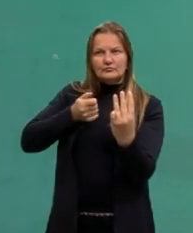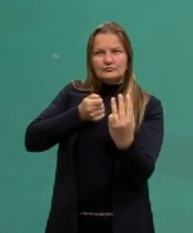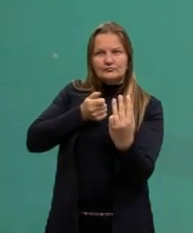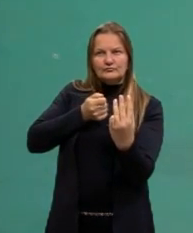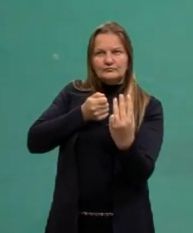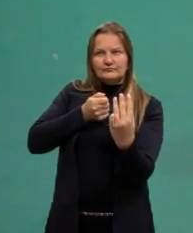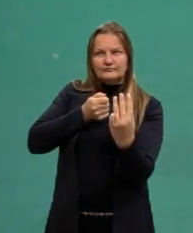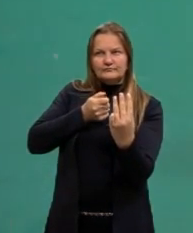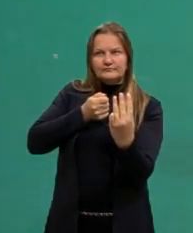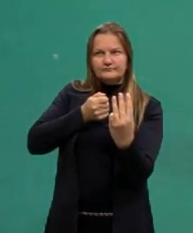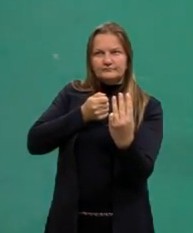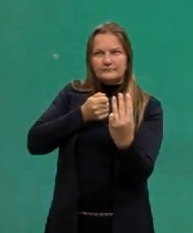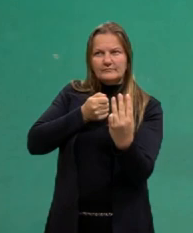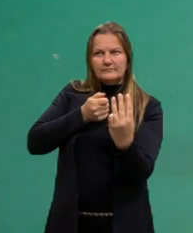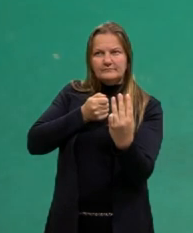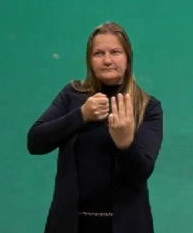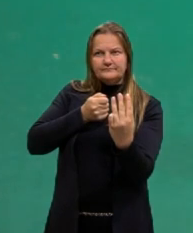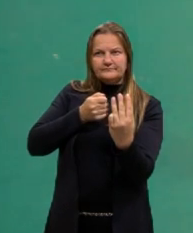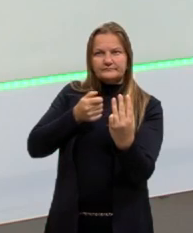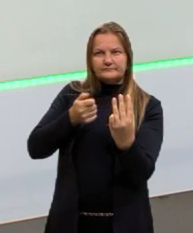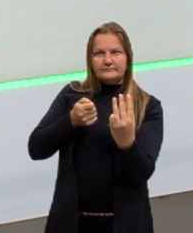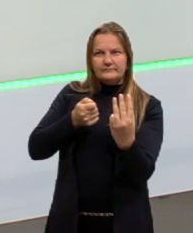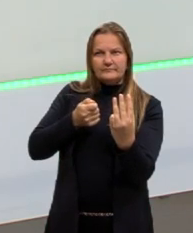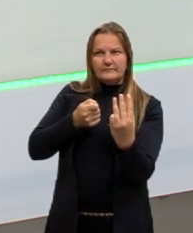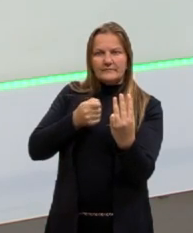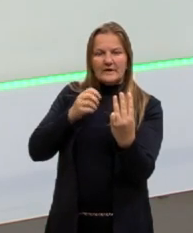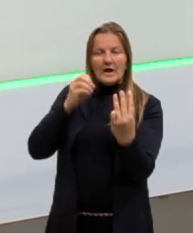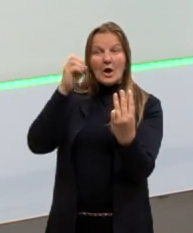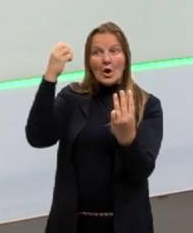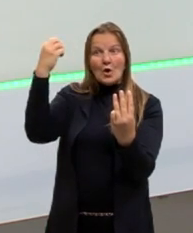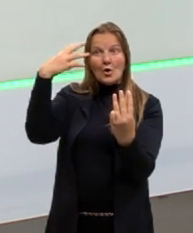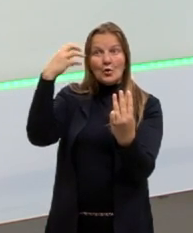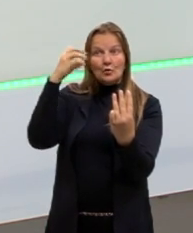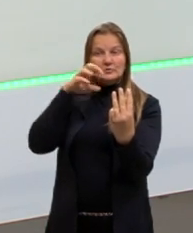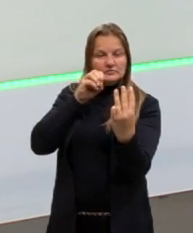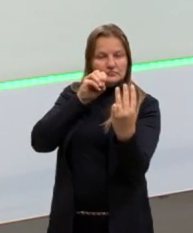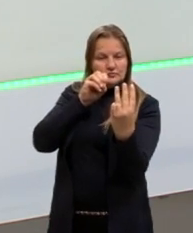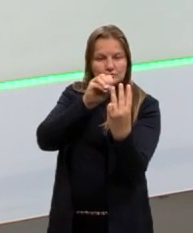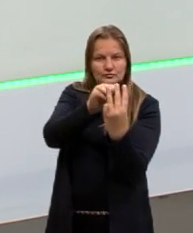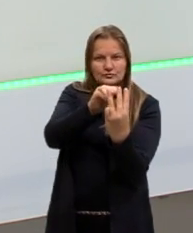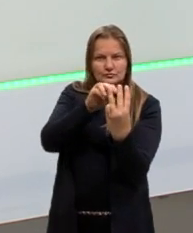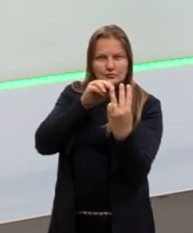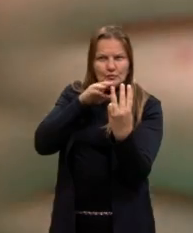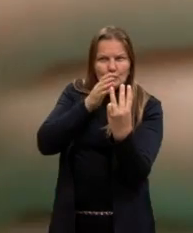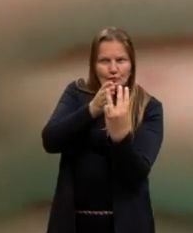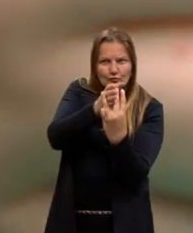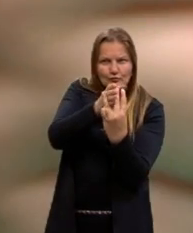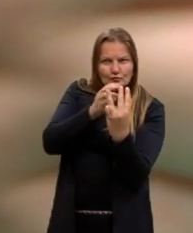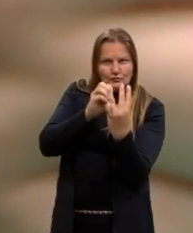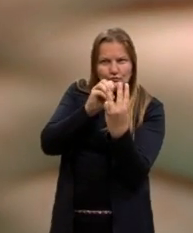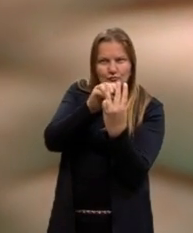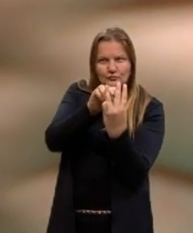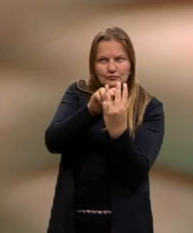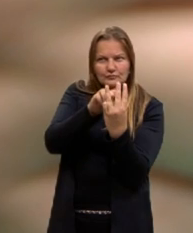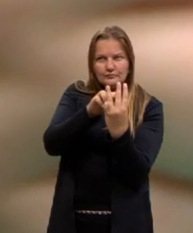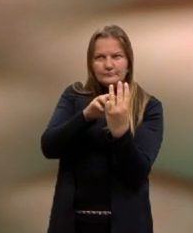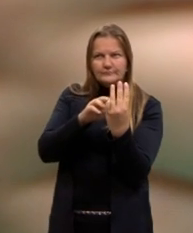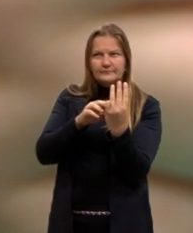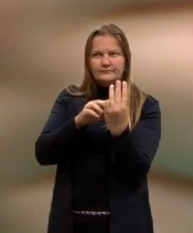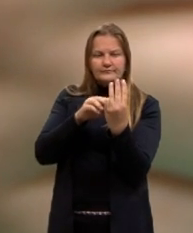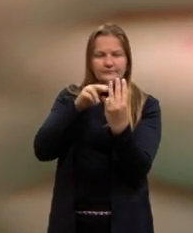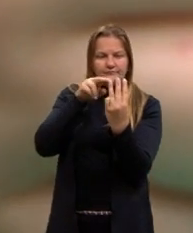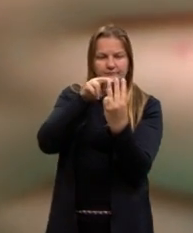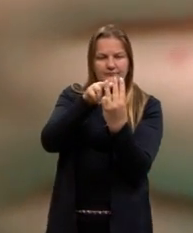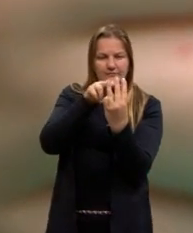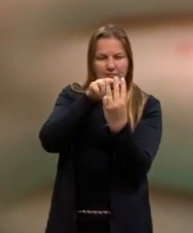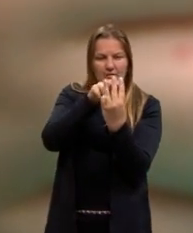E aí você vai ligar ele e vai fazer a luz passar, vai apontar aqui no laser, no pente, bem nos